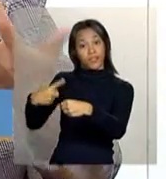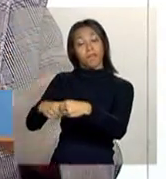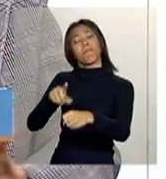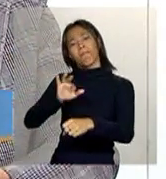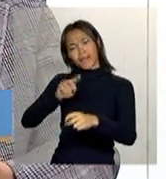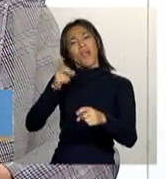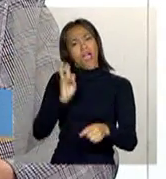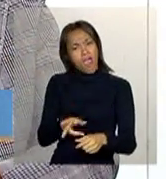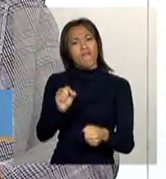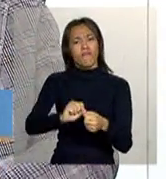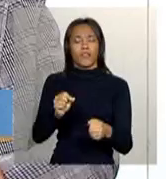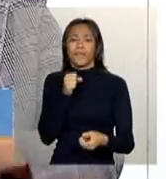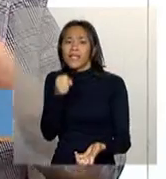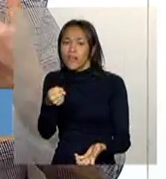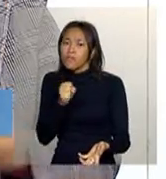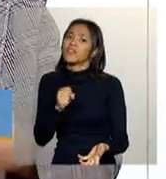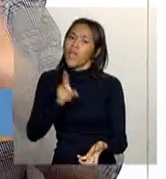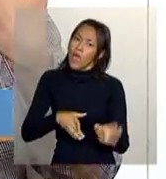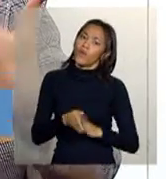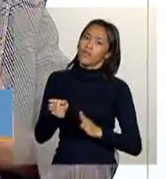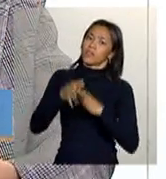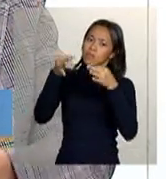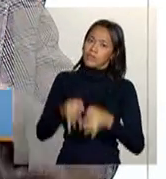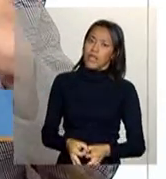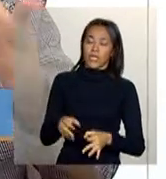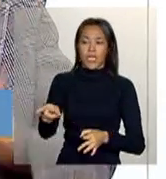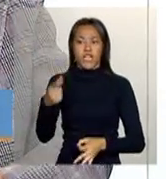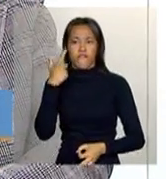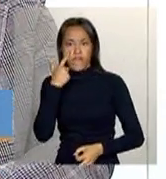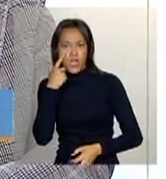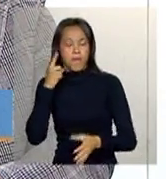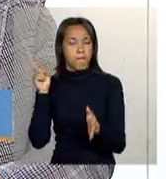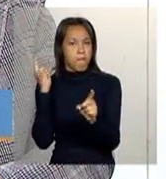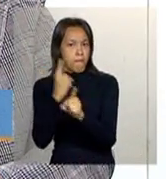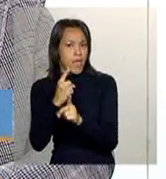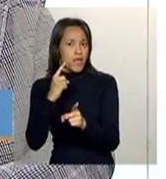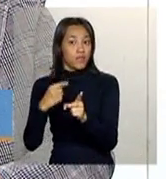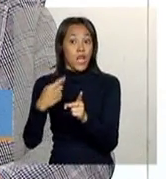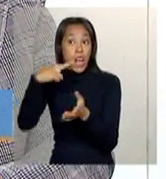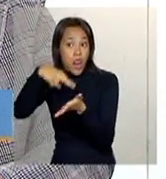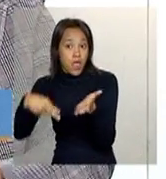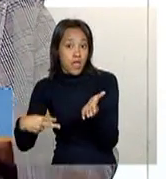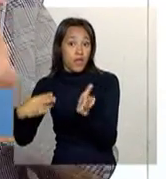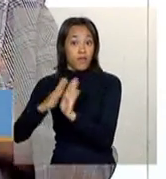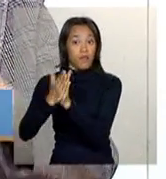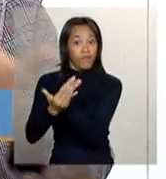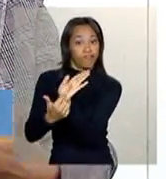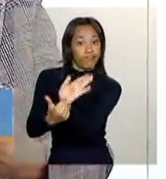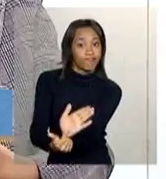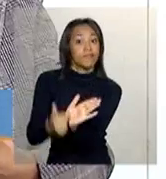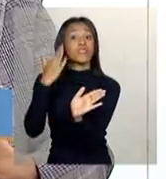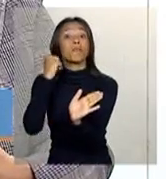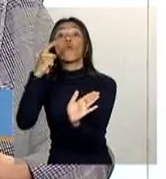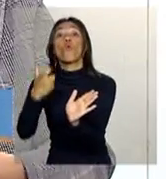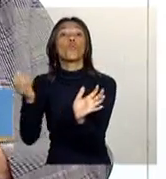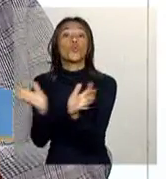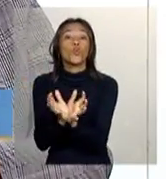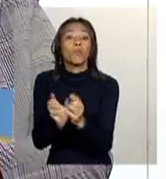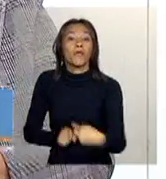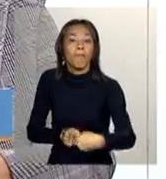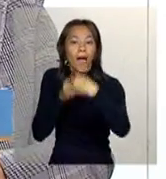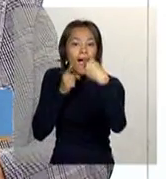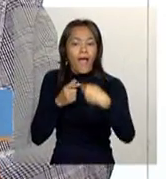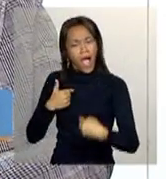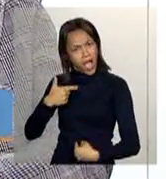entrevista. Então, a orientação é essa, sim. que ele mostre, ele identifique, ele leia para essa pessoa quais são os grupos familiares, para que ele possa se dizer, ah,